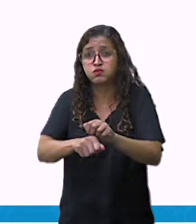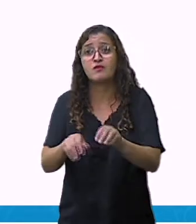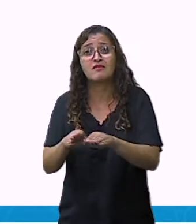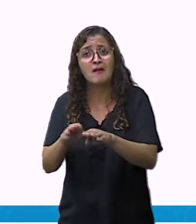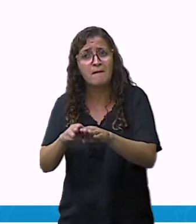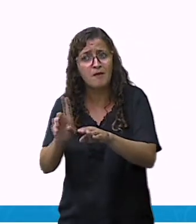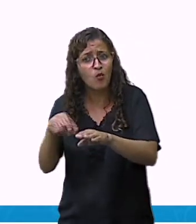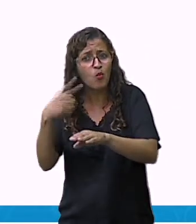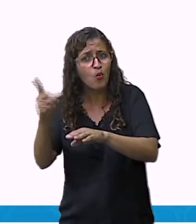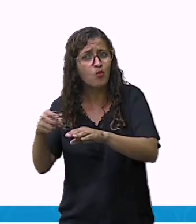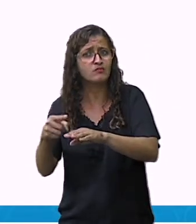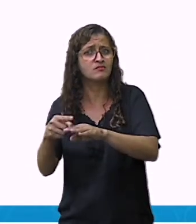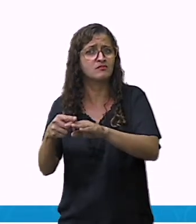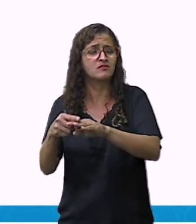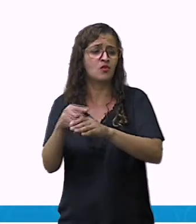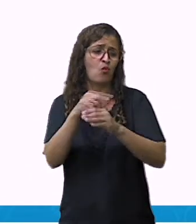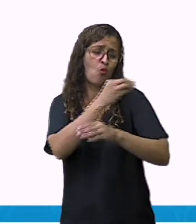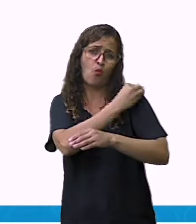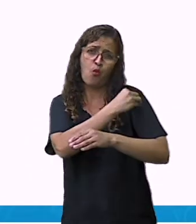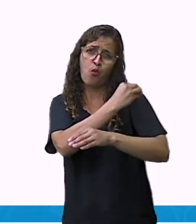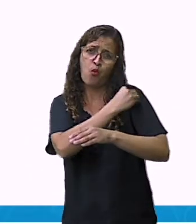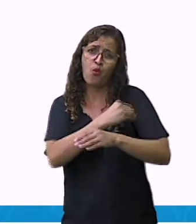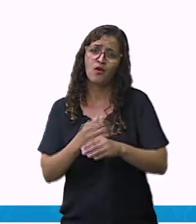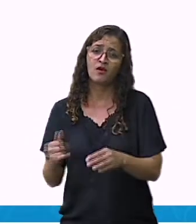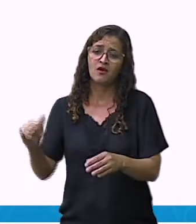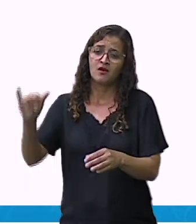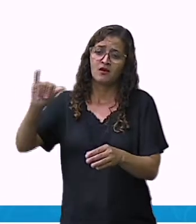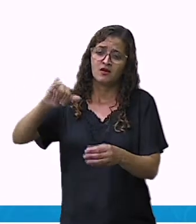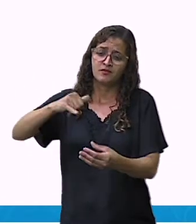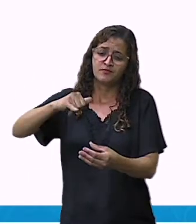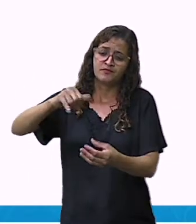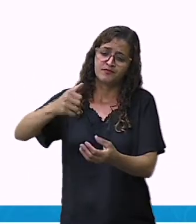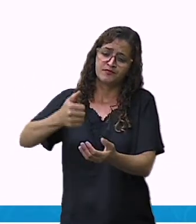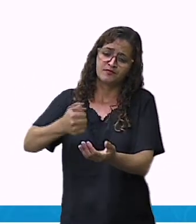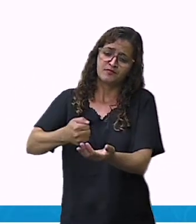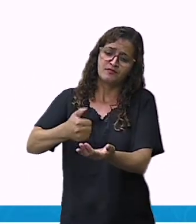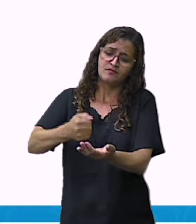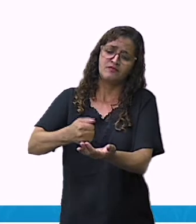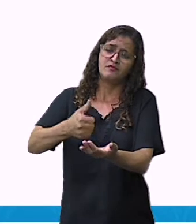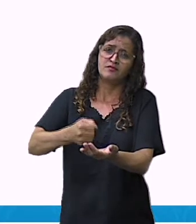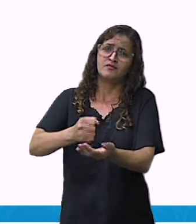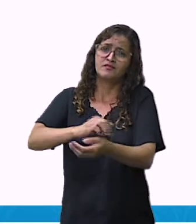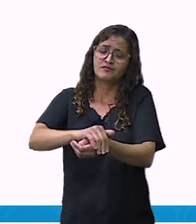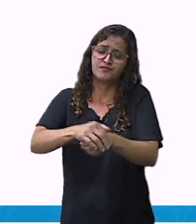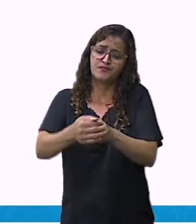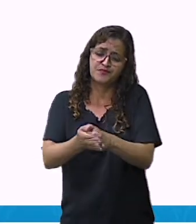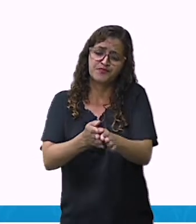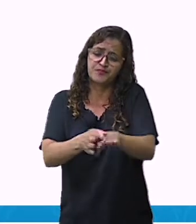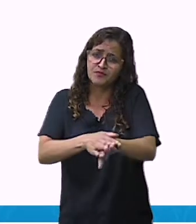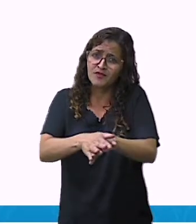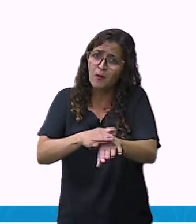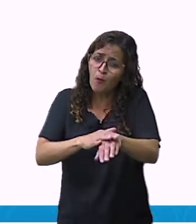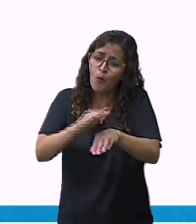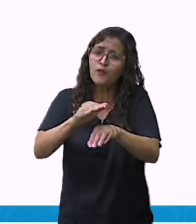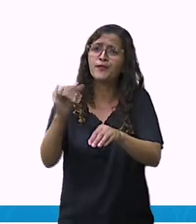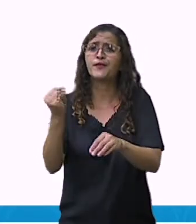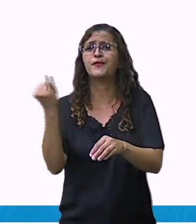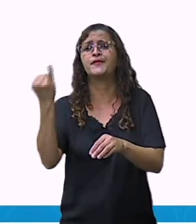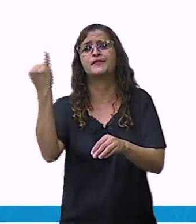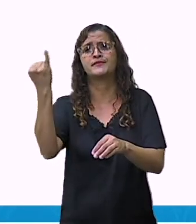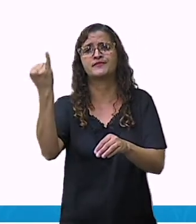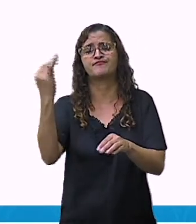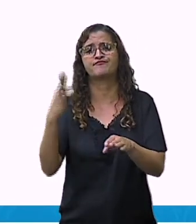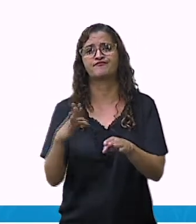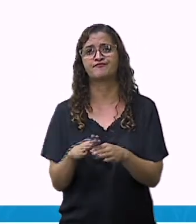o álcool também, álcool em gel, álcool líquido, é recomendado. Água contaminada.